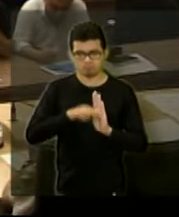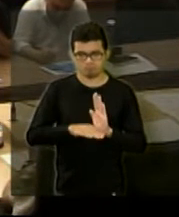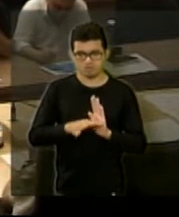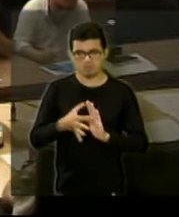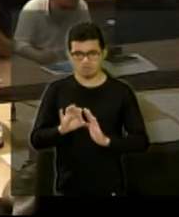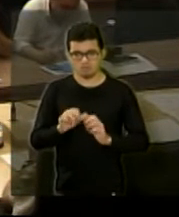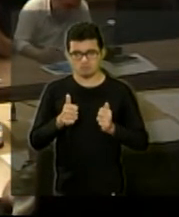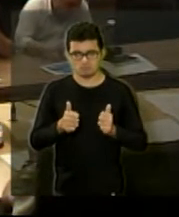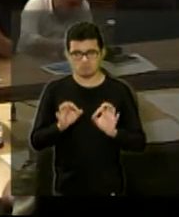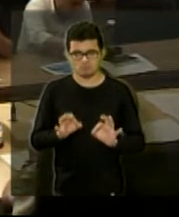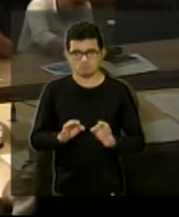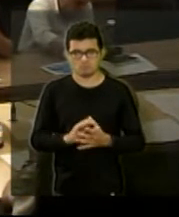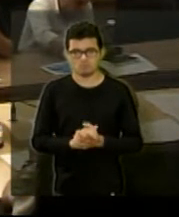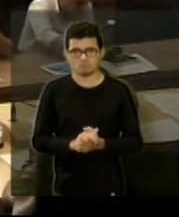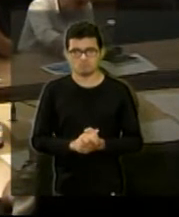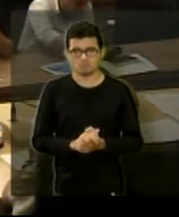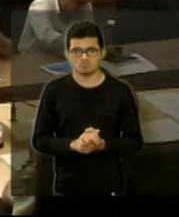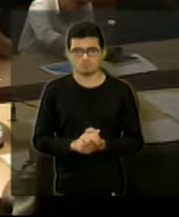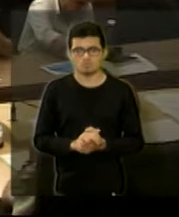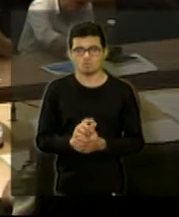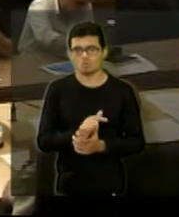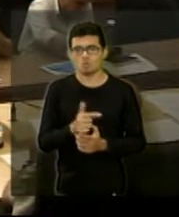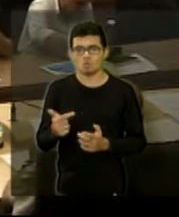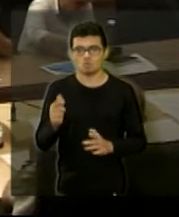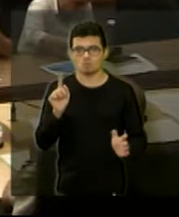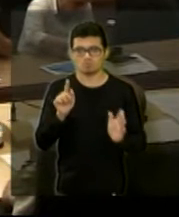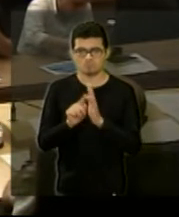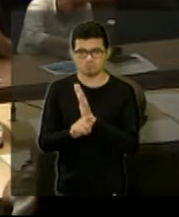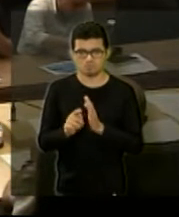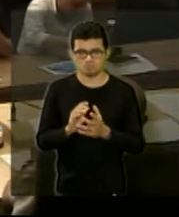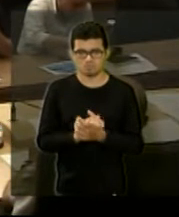não Isso, isso. Uma outra questão,